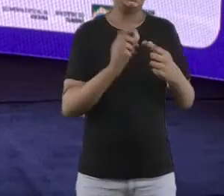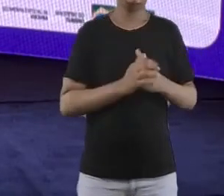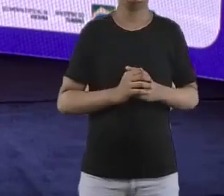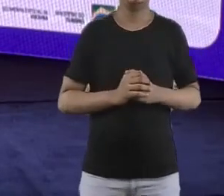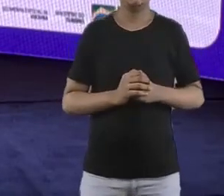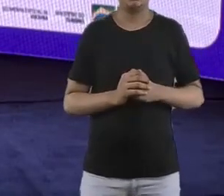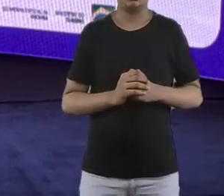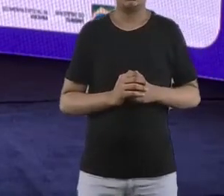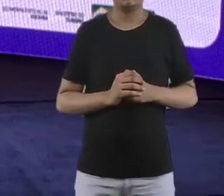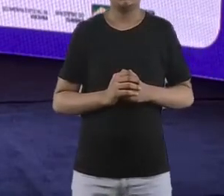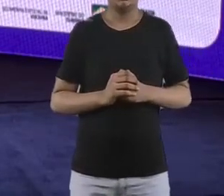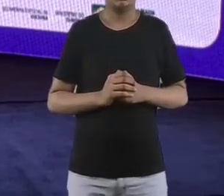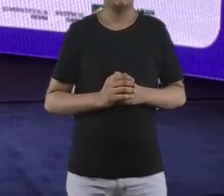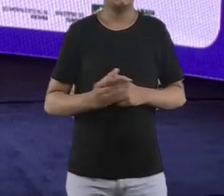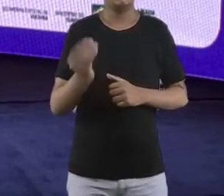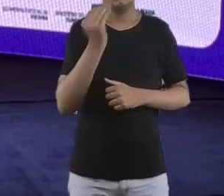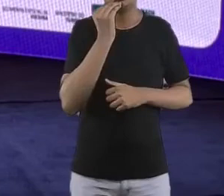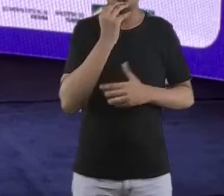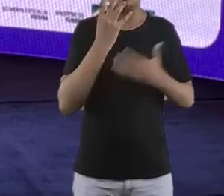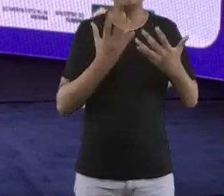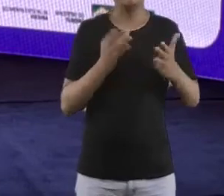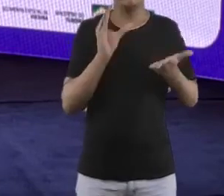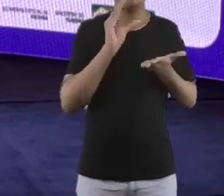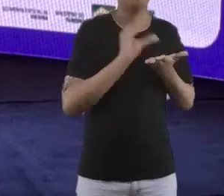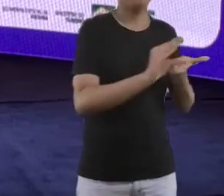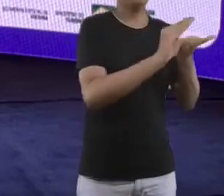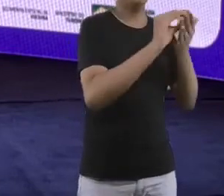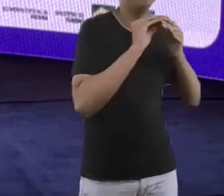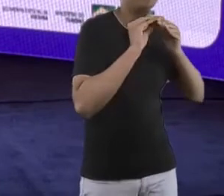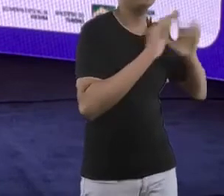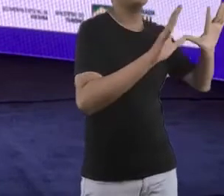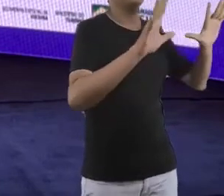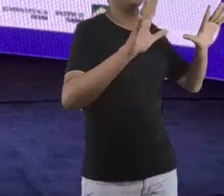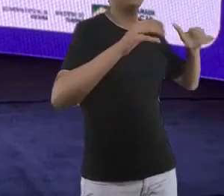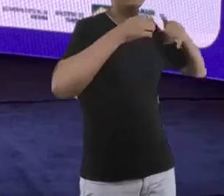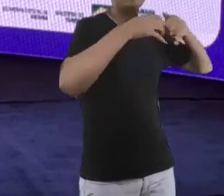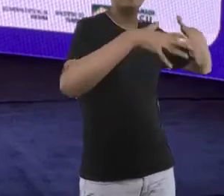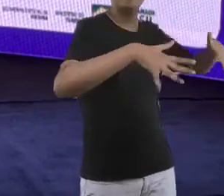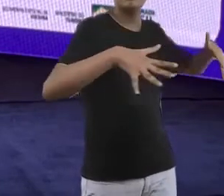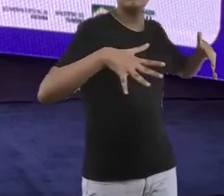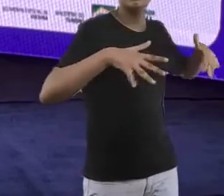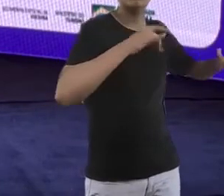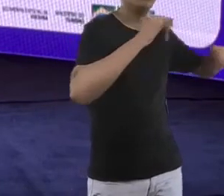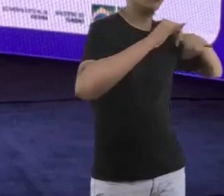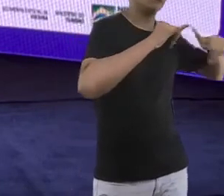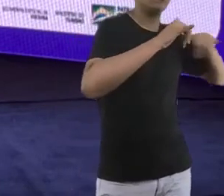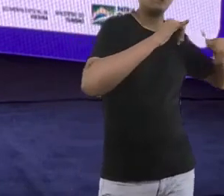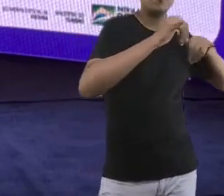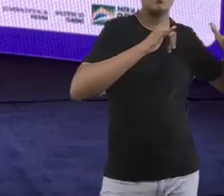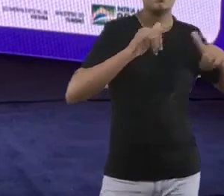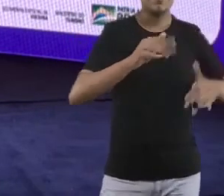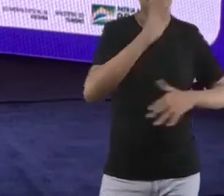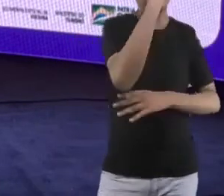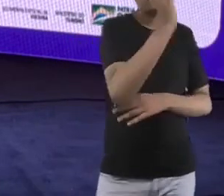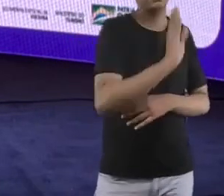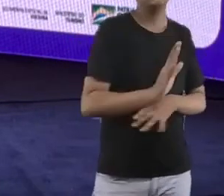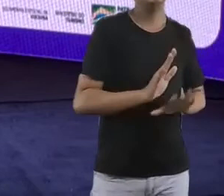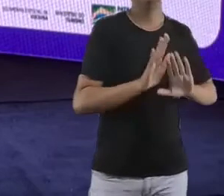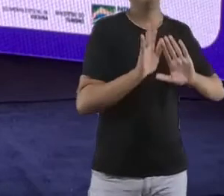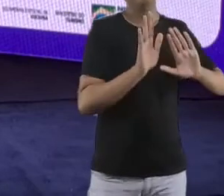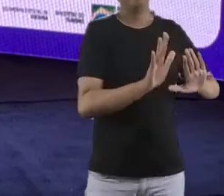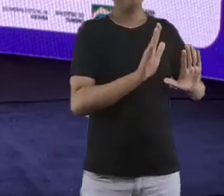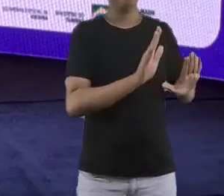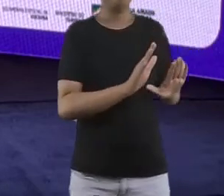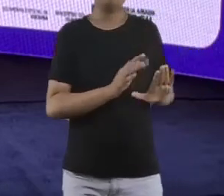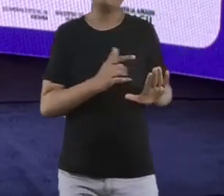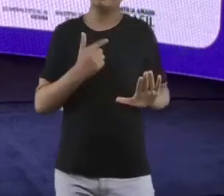quer fazer um investimento e expandir e demonstrar mais o trabalho da AMA ao longo do Brasil, mas isso toca justamente em